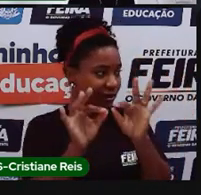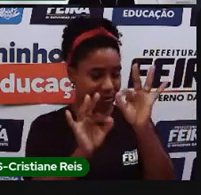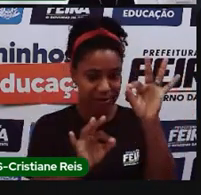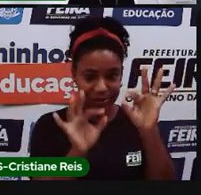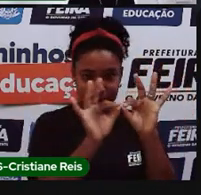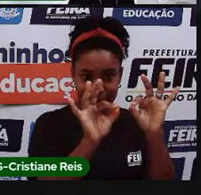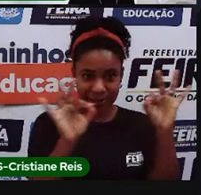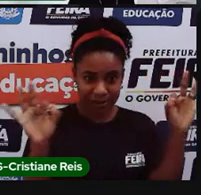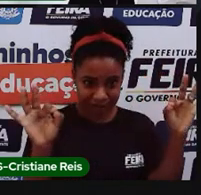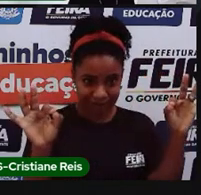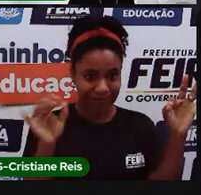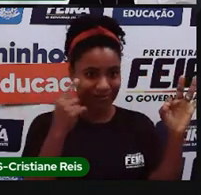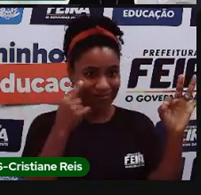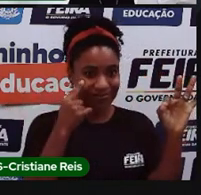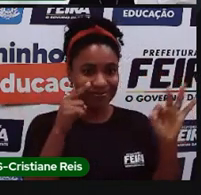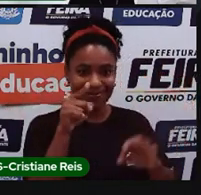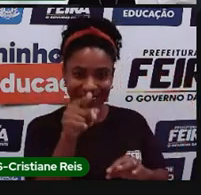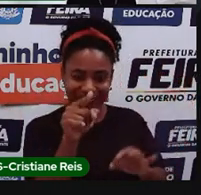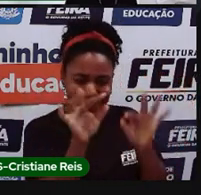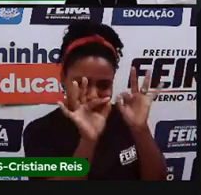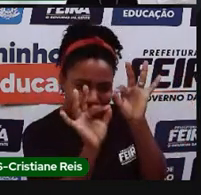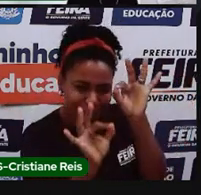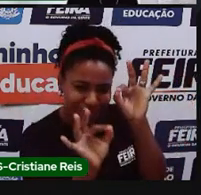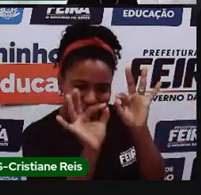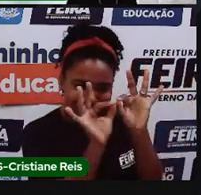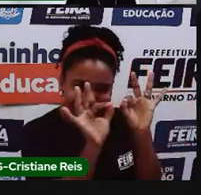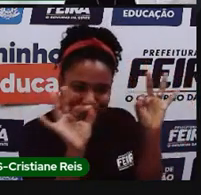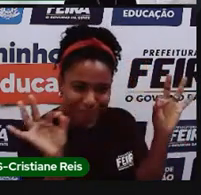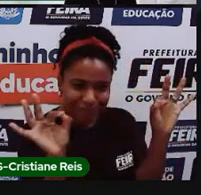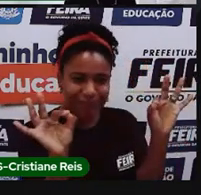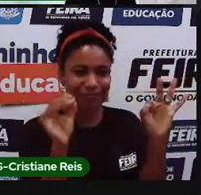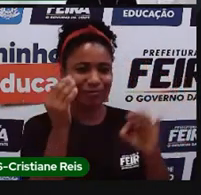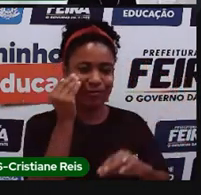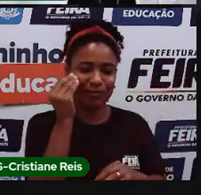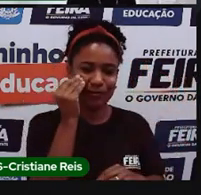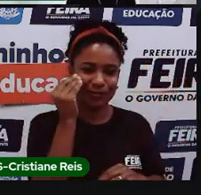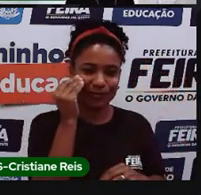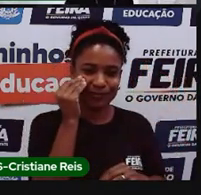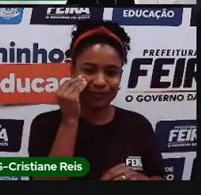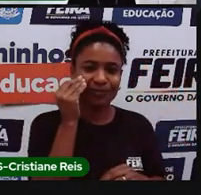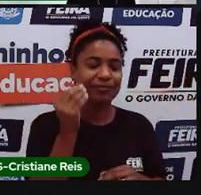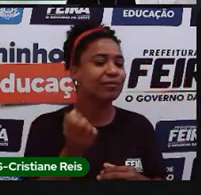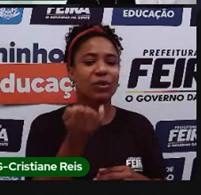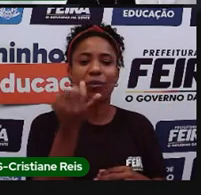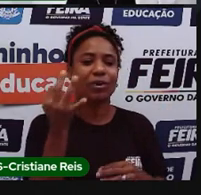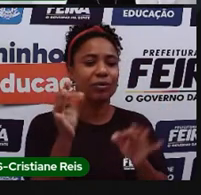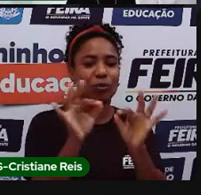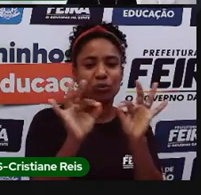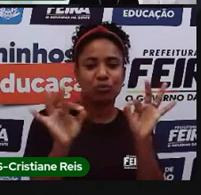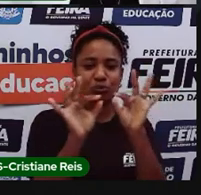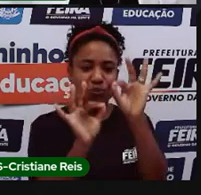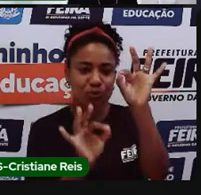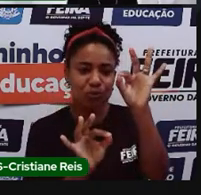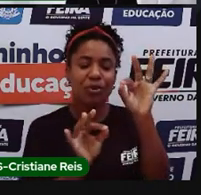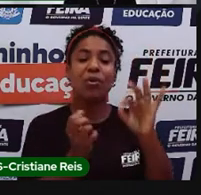A gente tem uma linha horizontal e tracinhos de um em um centímetro marcando ali o tanto que se andou no mapa.